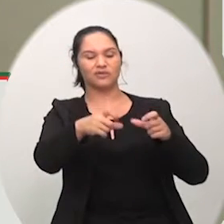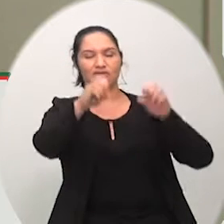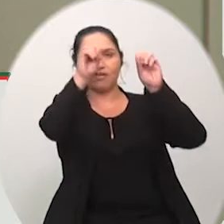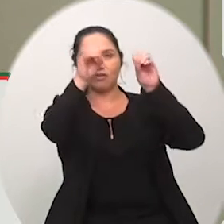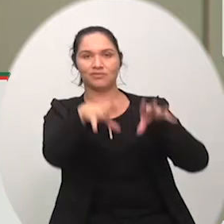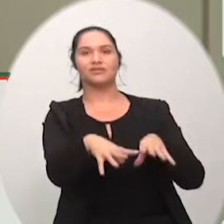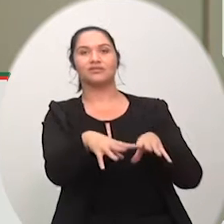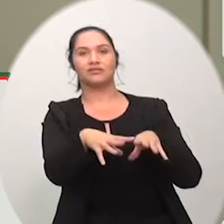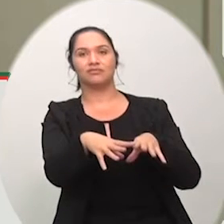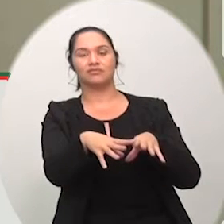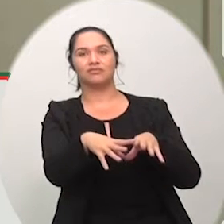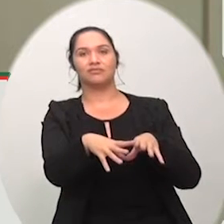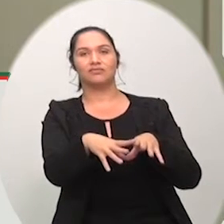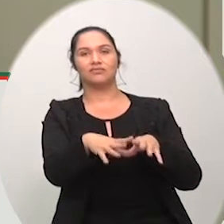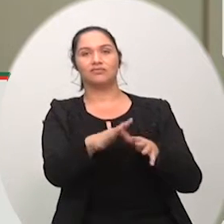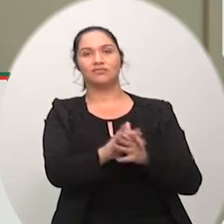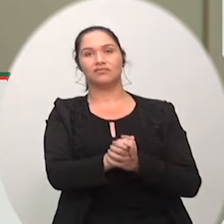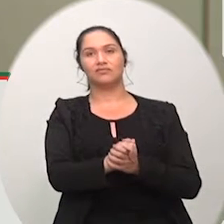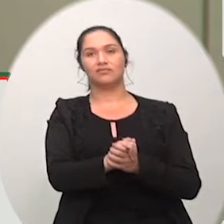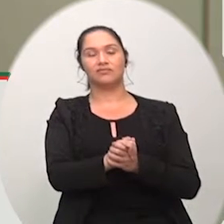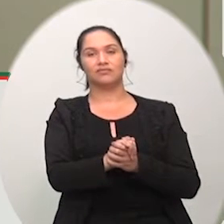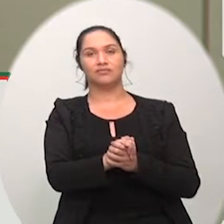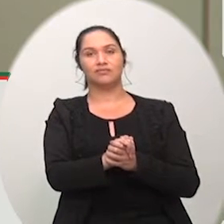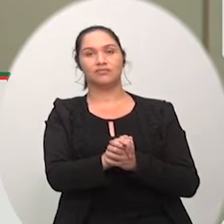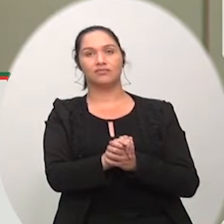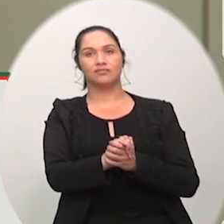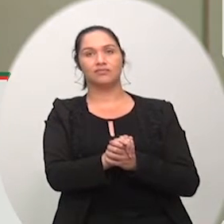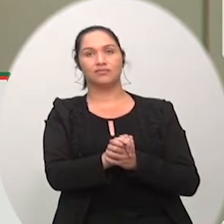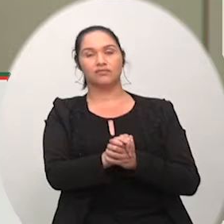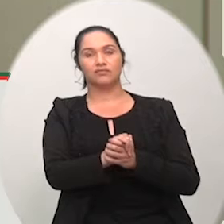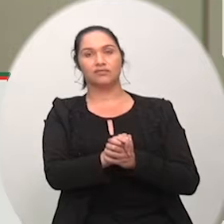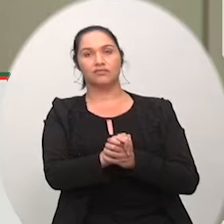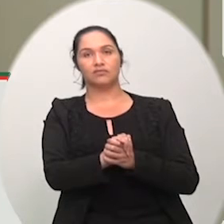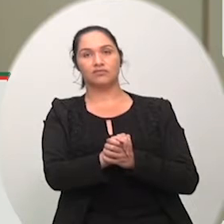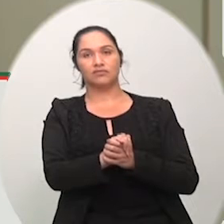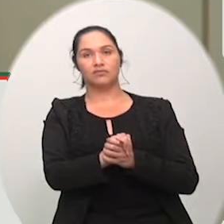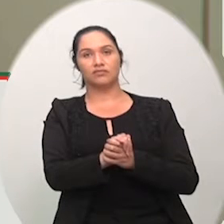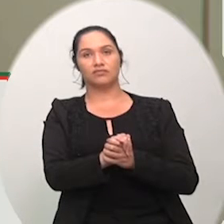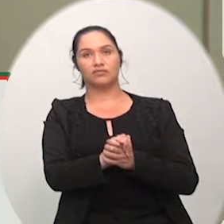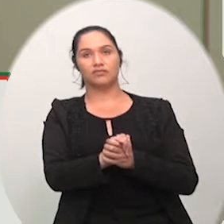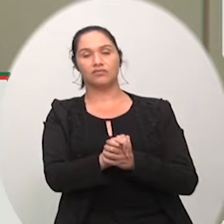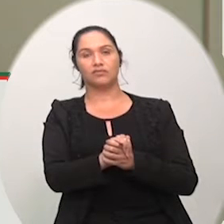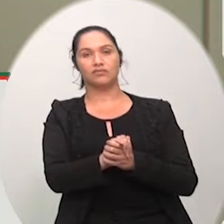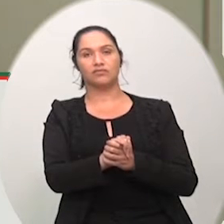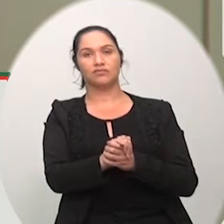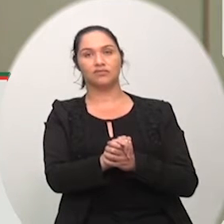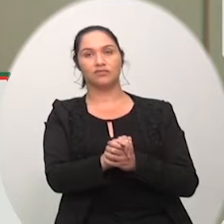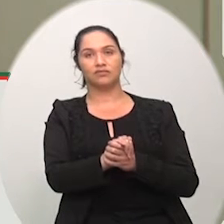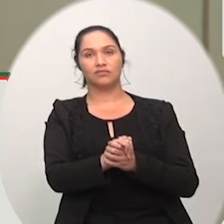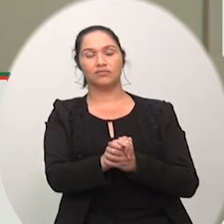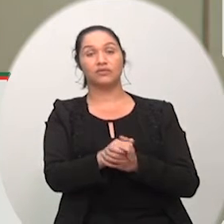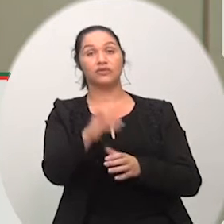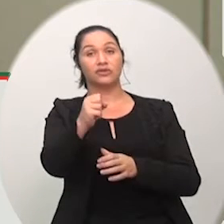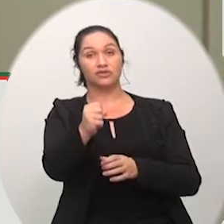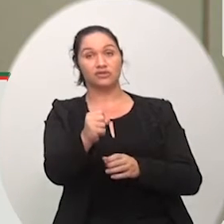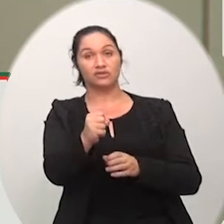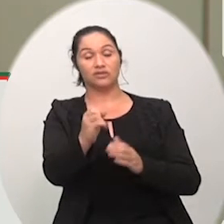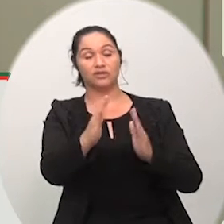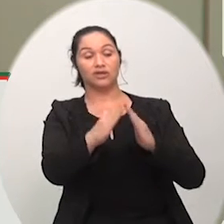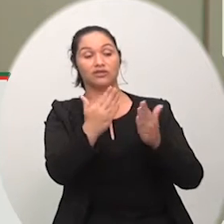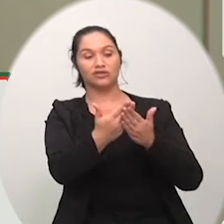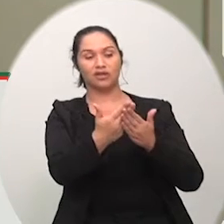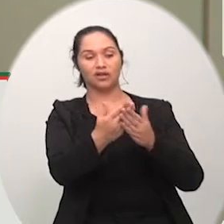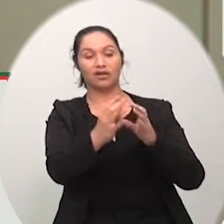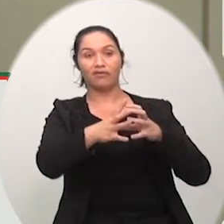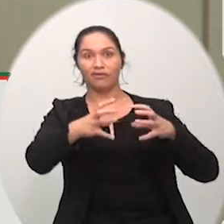certeza vai ser um espaço muito abençoado ali né e sem dúvida nenhuma essa expansão essa